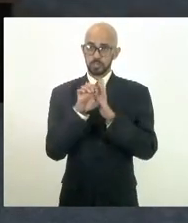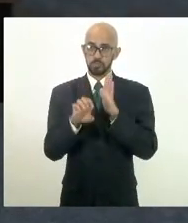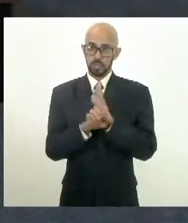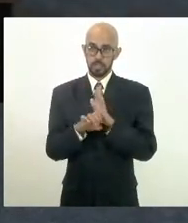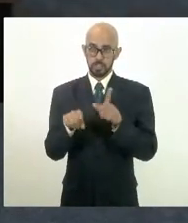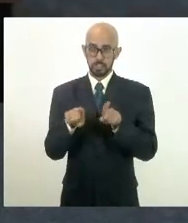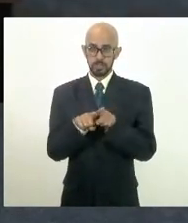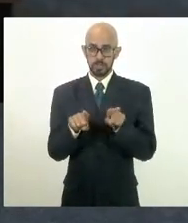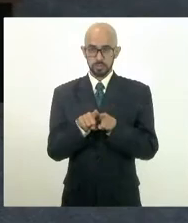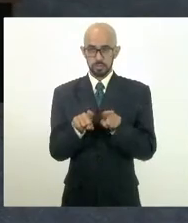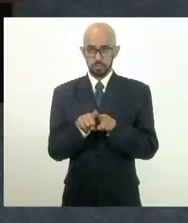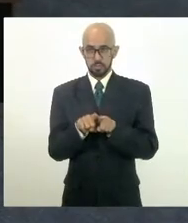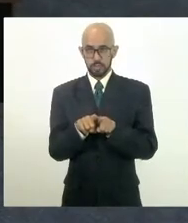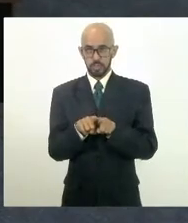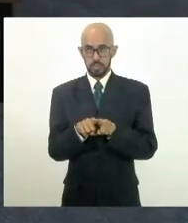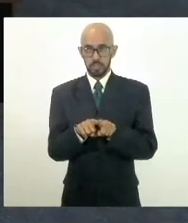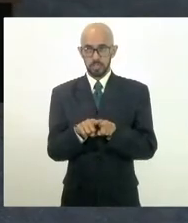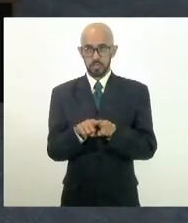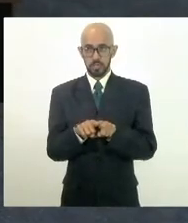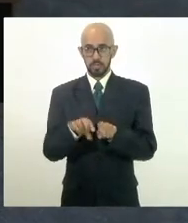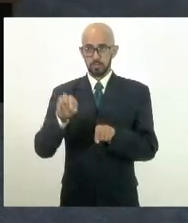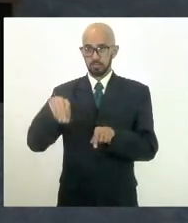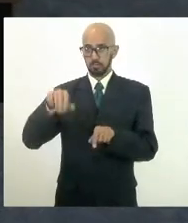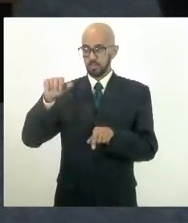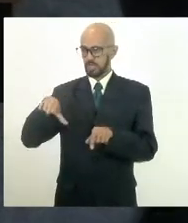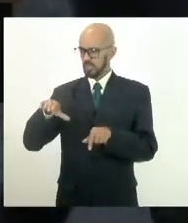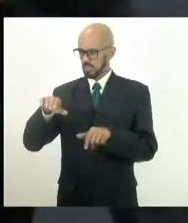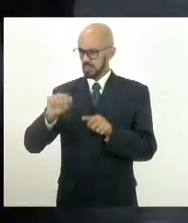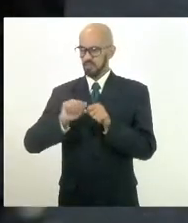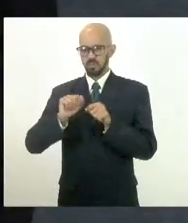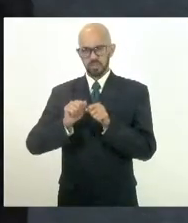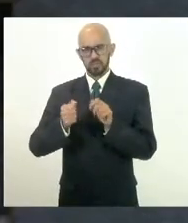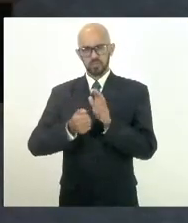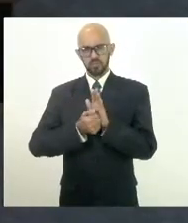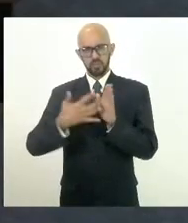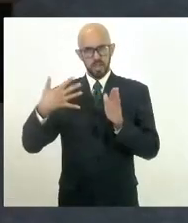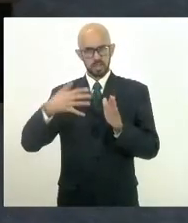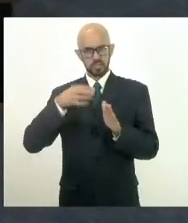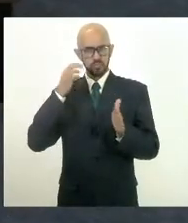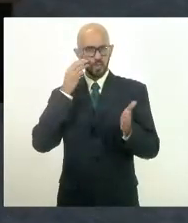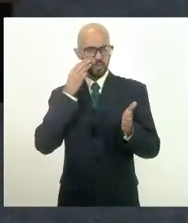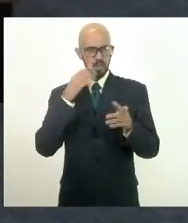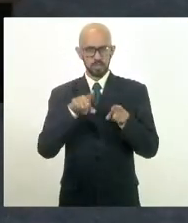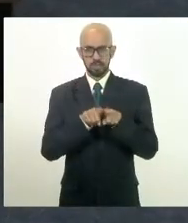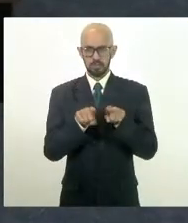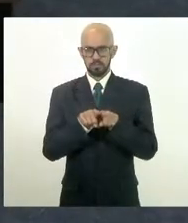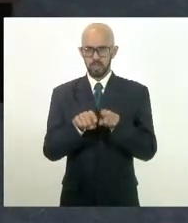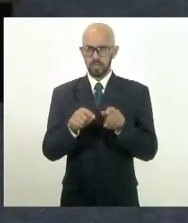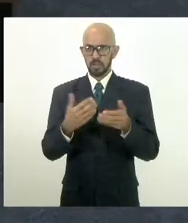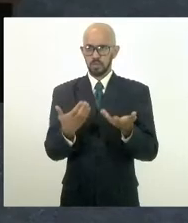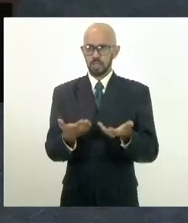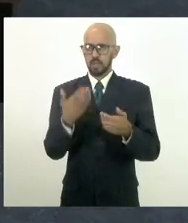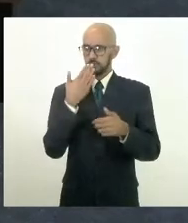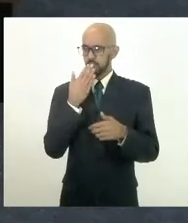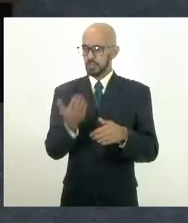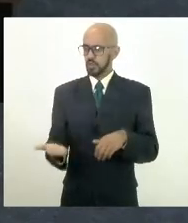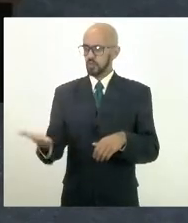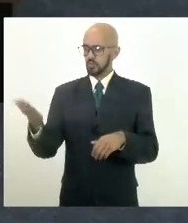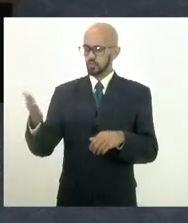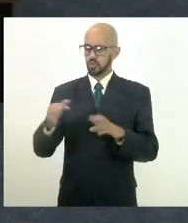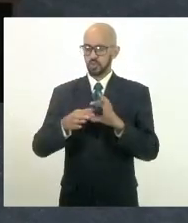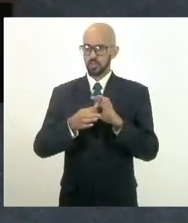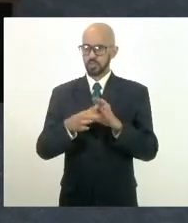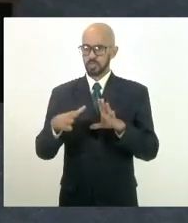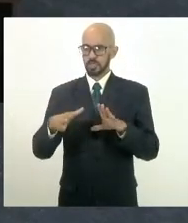dessas duas. Deputado Carlos Mink, muitas. Deputado Valdeck, muitas. Então, eu queria pedir autorização à vossa excelência